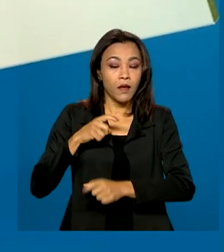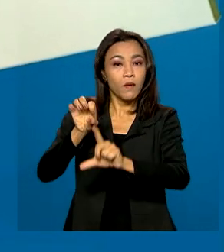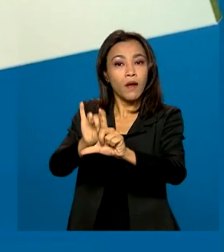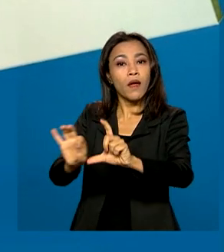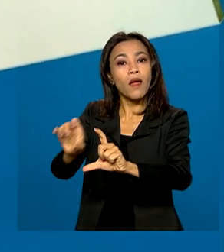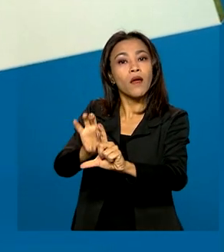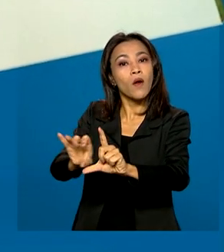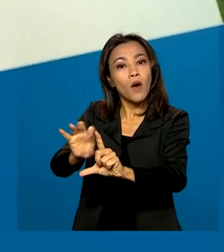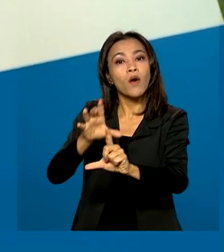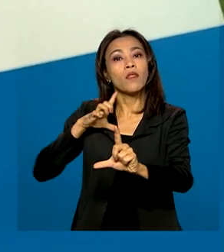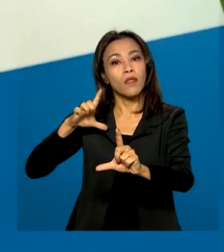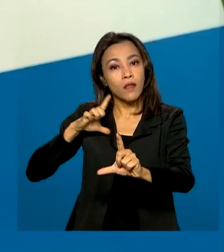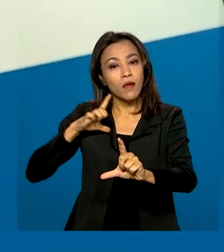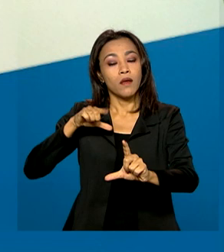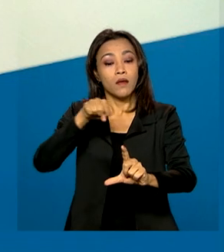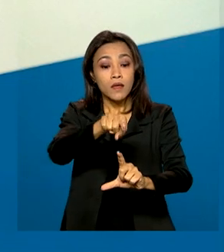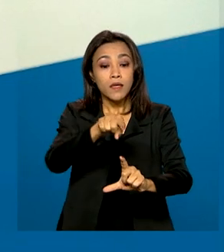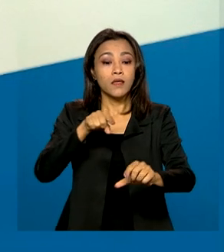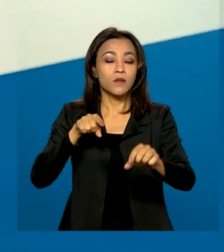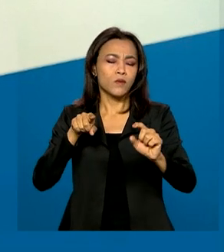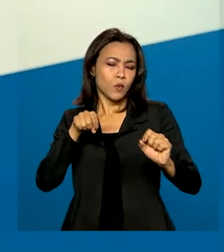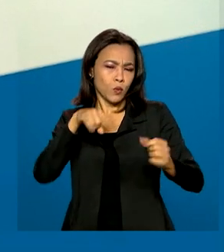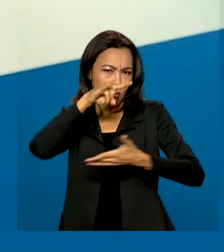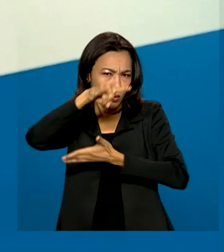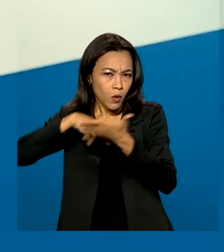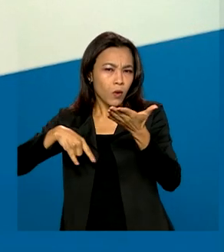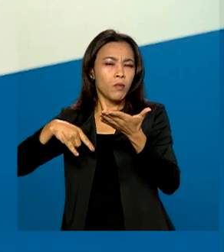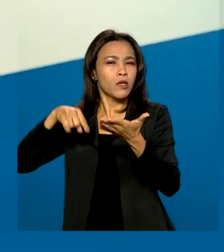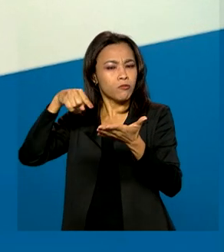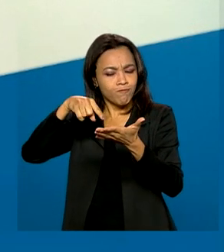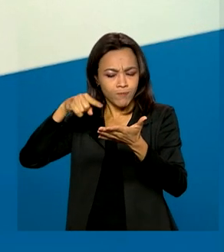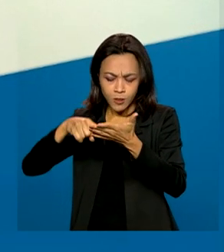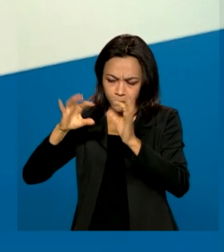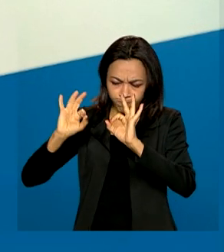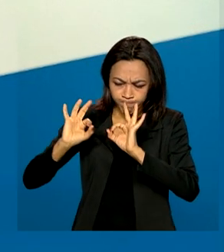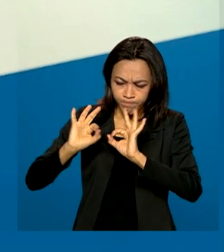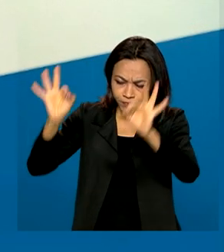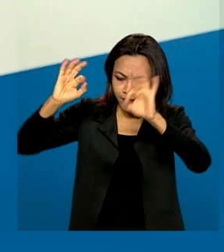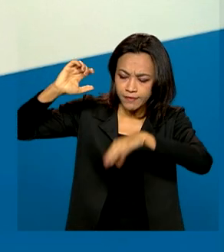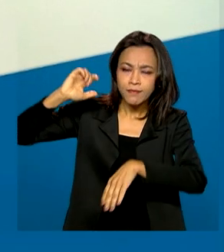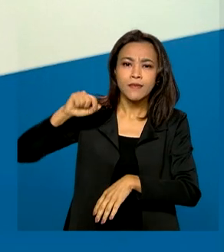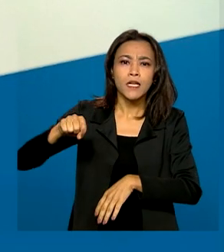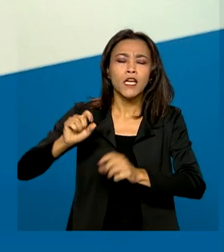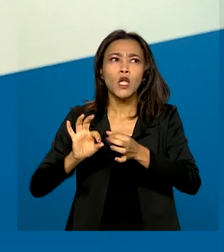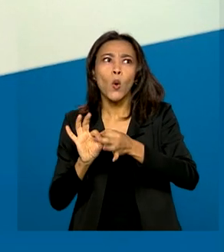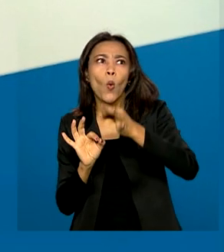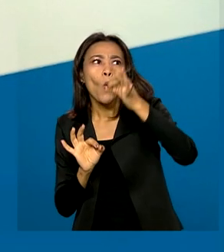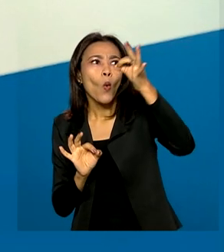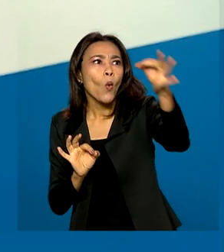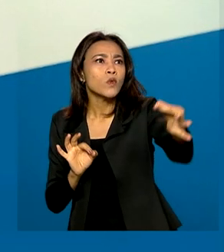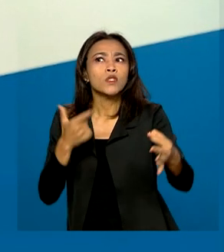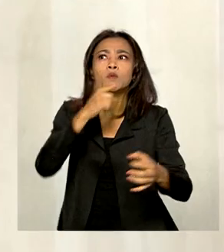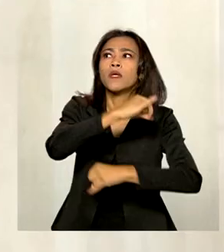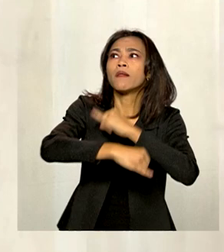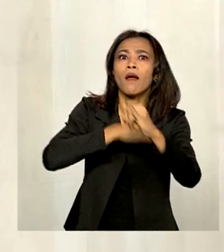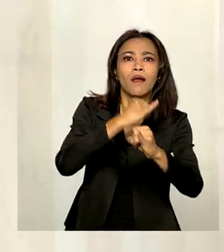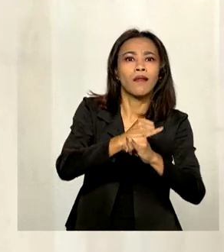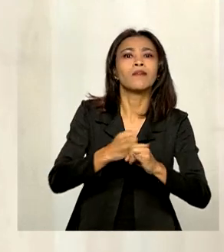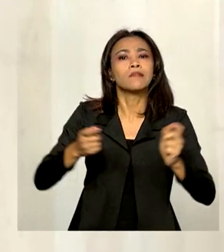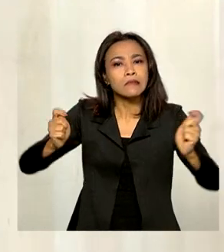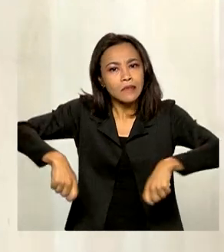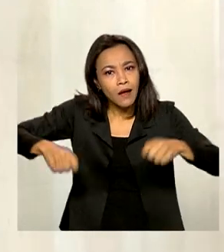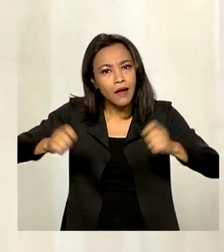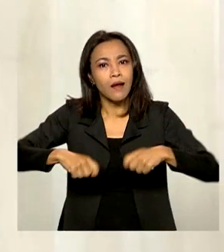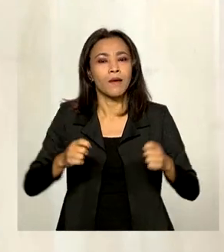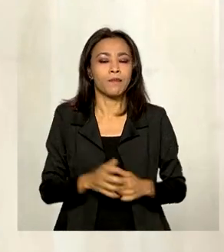A medida permite que a autenticidade do documento seja confirmada mesmo em lugares sem internet. É possível